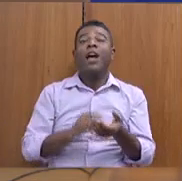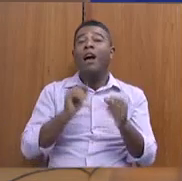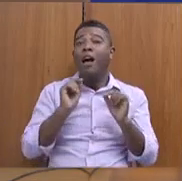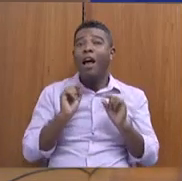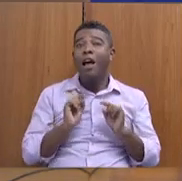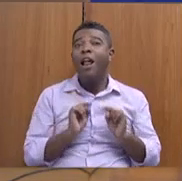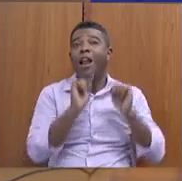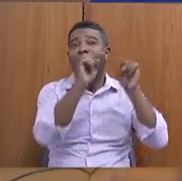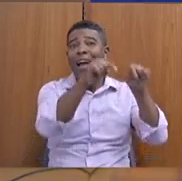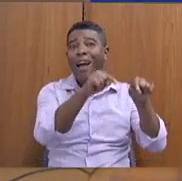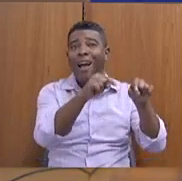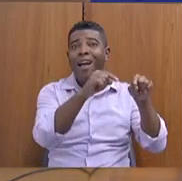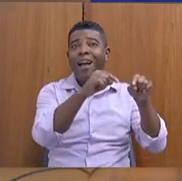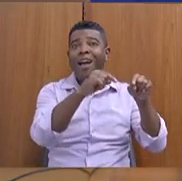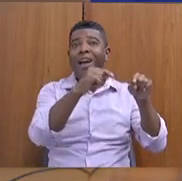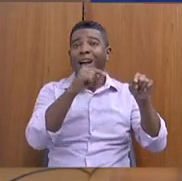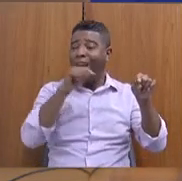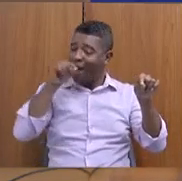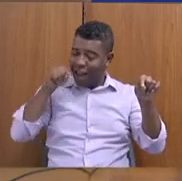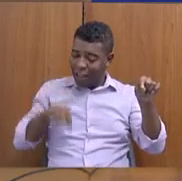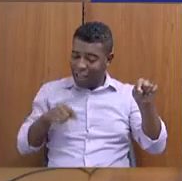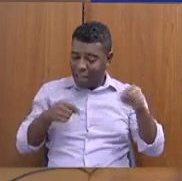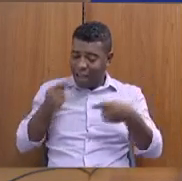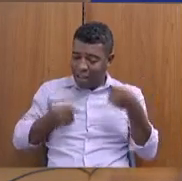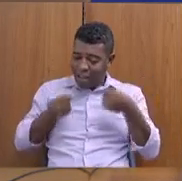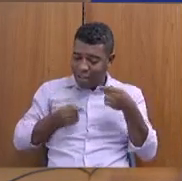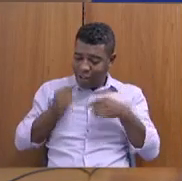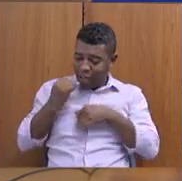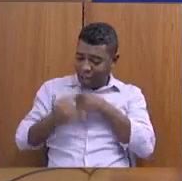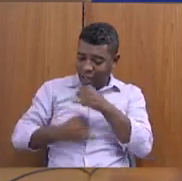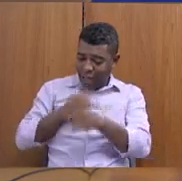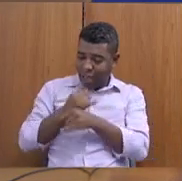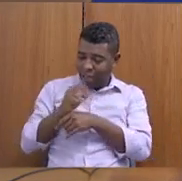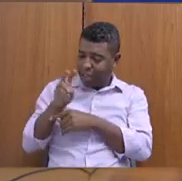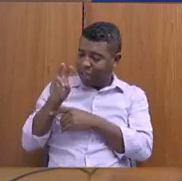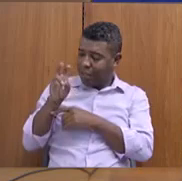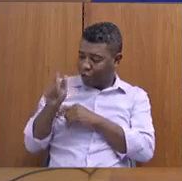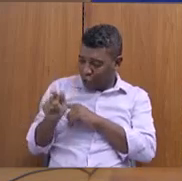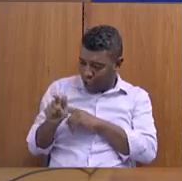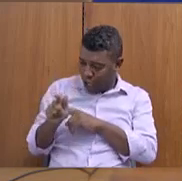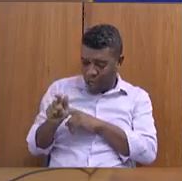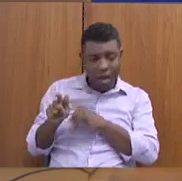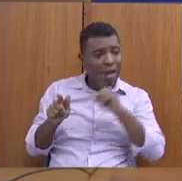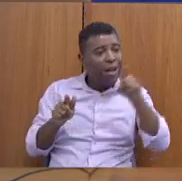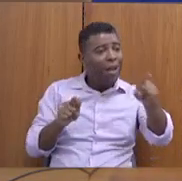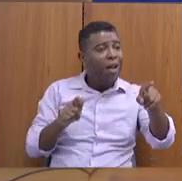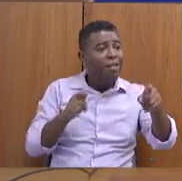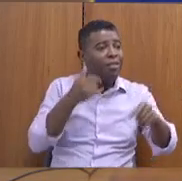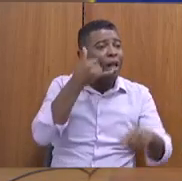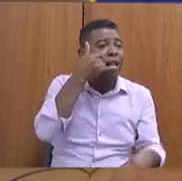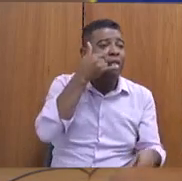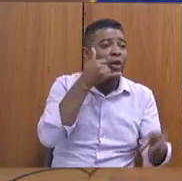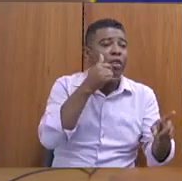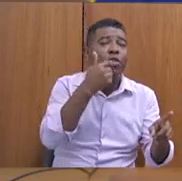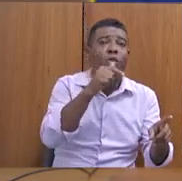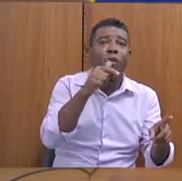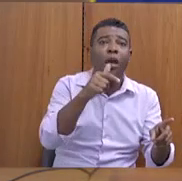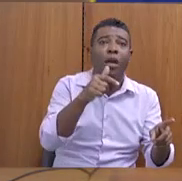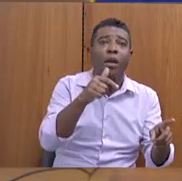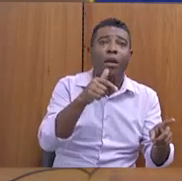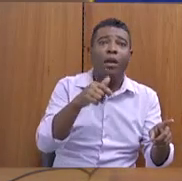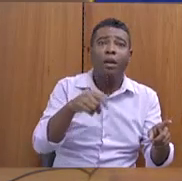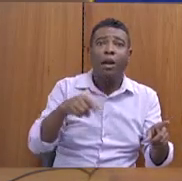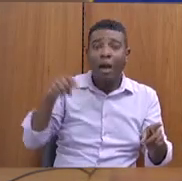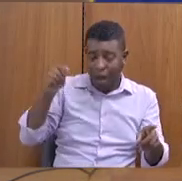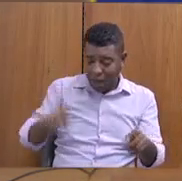internet 5G, na outra, nem telefonia nós temos. Sim. Onde se discute que estourou um cano da Copasa e